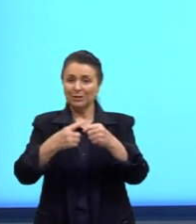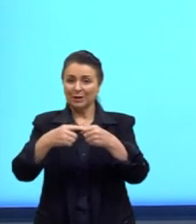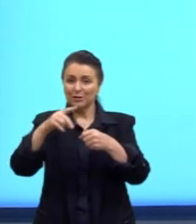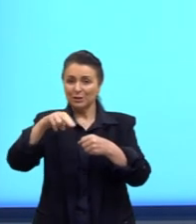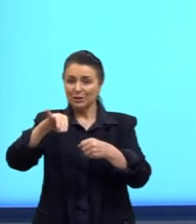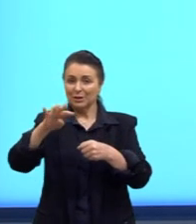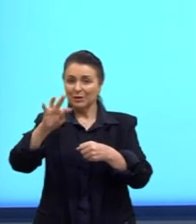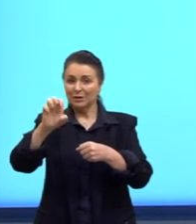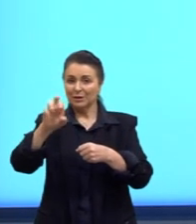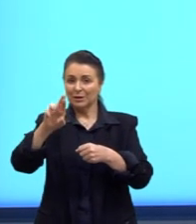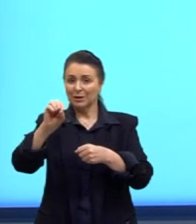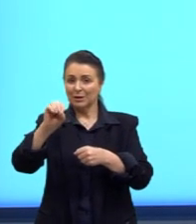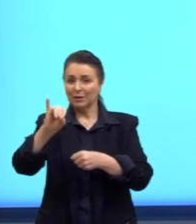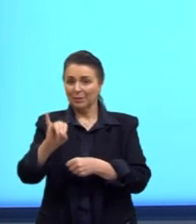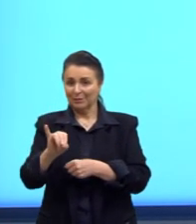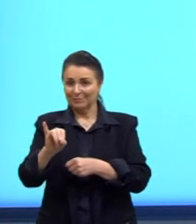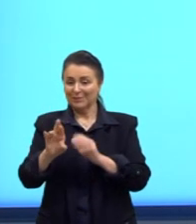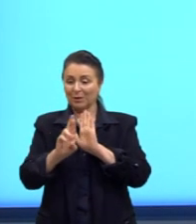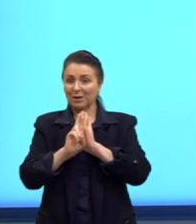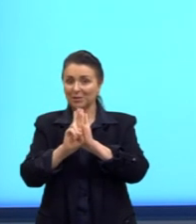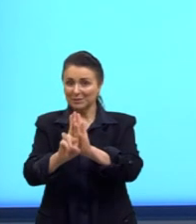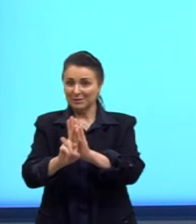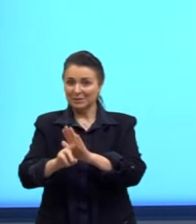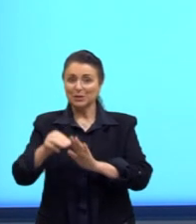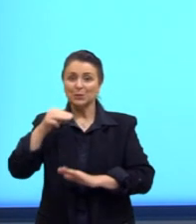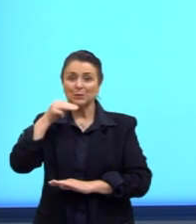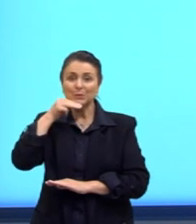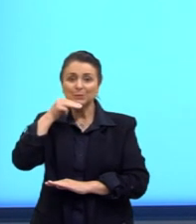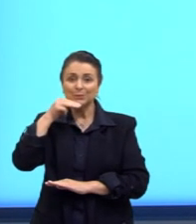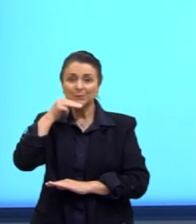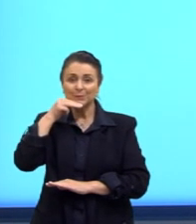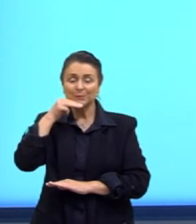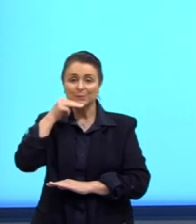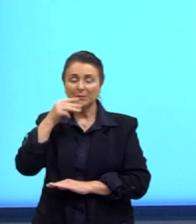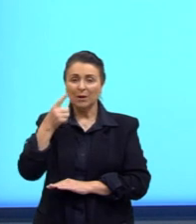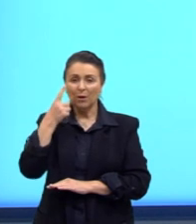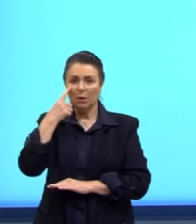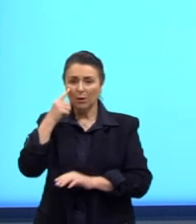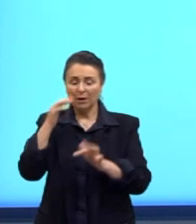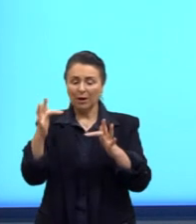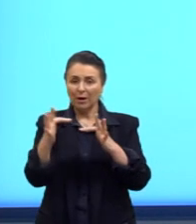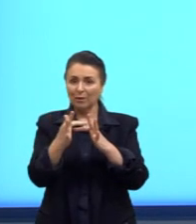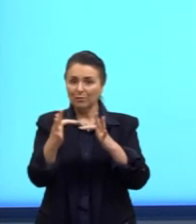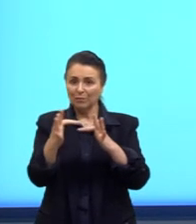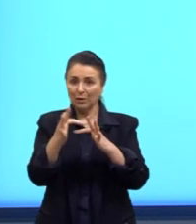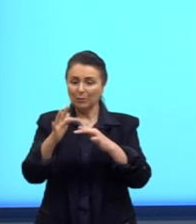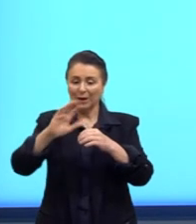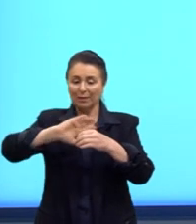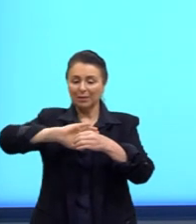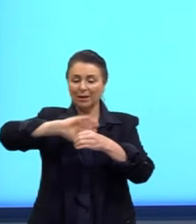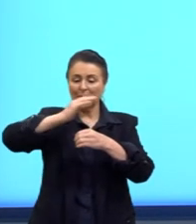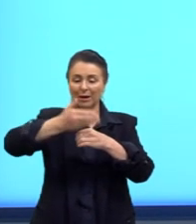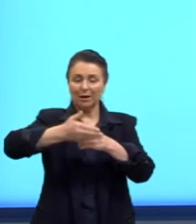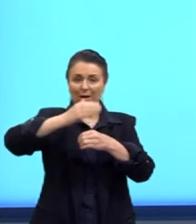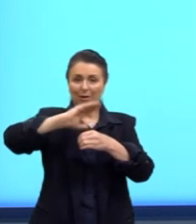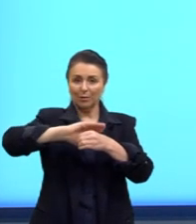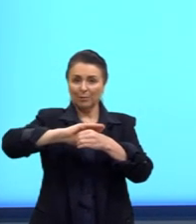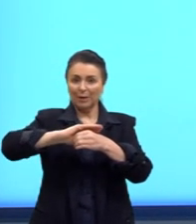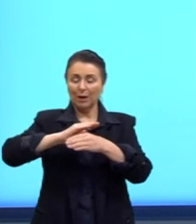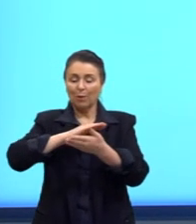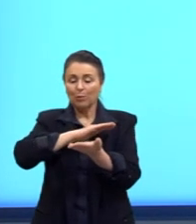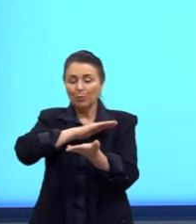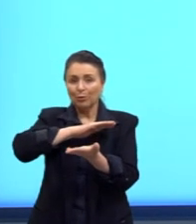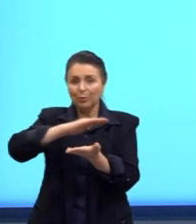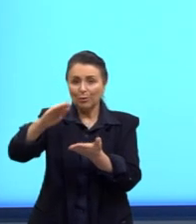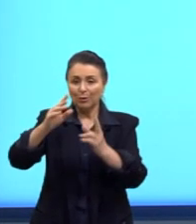representação ali do MAC. Considere que a fórmula da cúpula do MAC seja de um tronco de cone